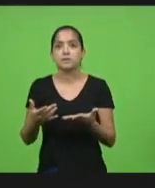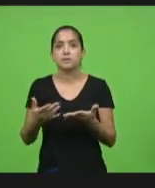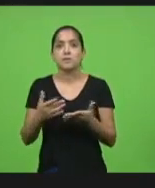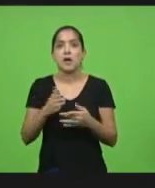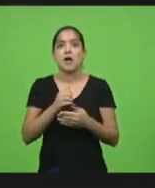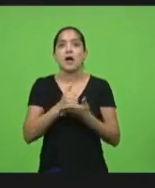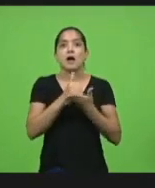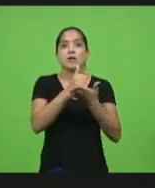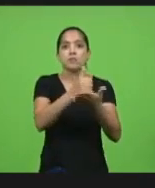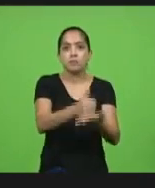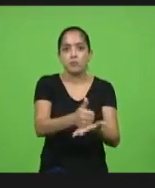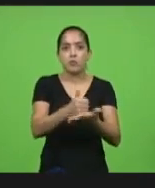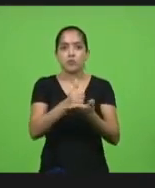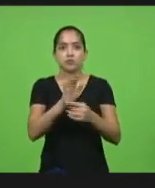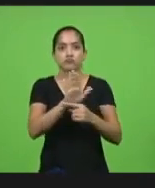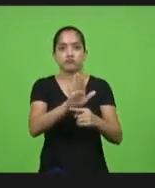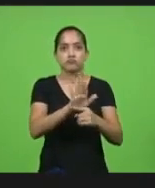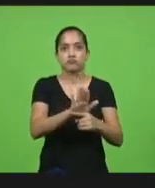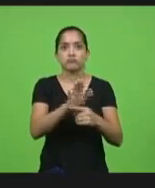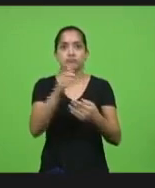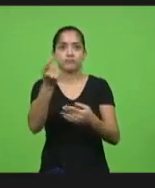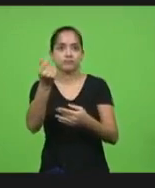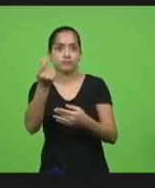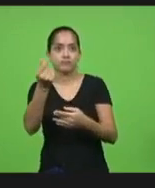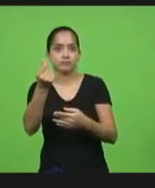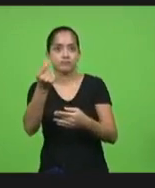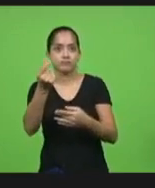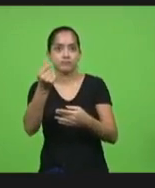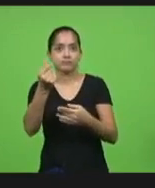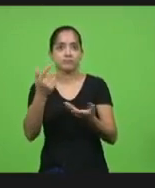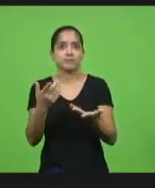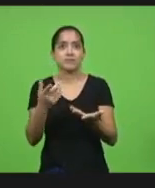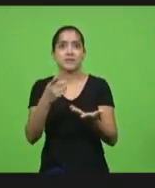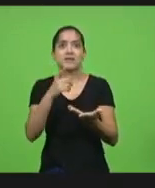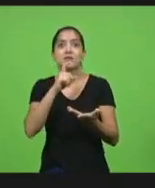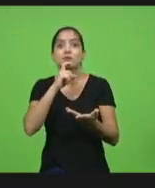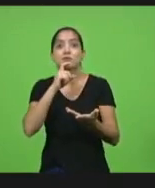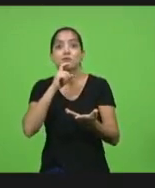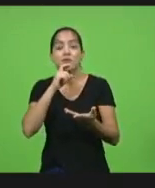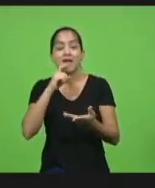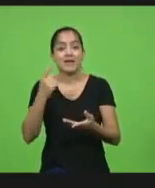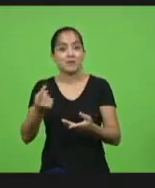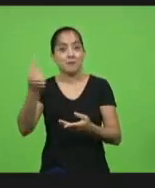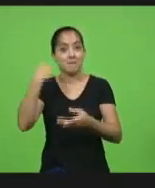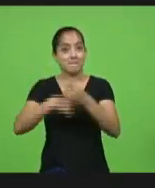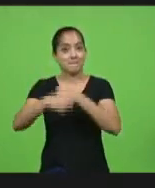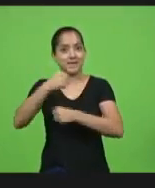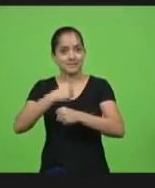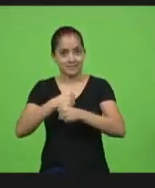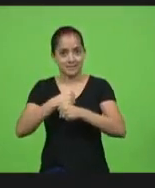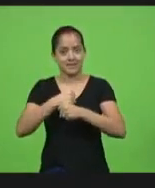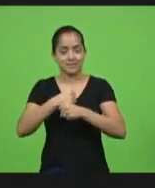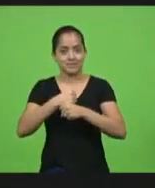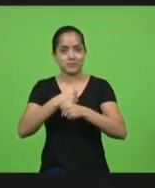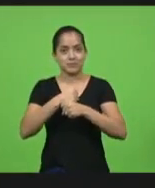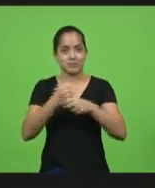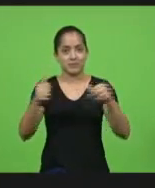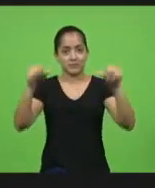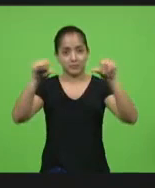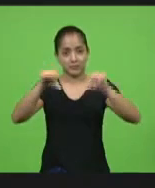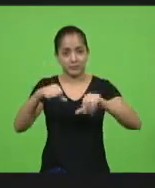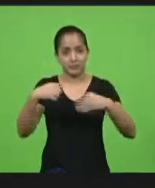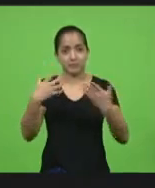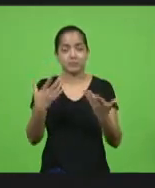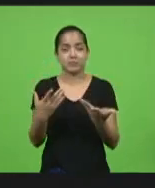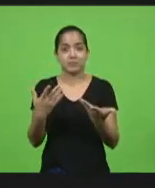emergencial para as vítimas da estiagem do inverno passado só para vocês terem uma ideia trata-se